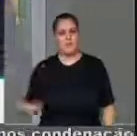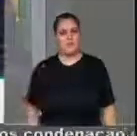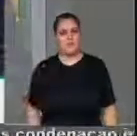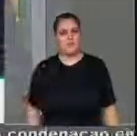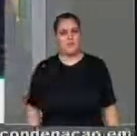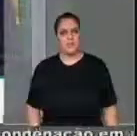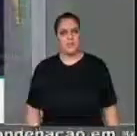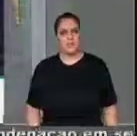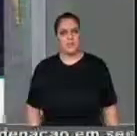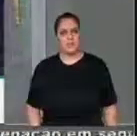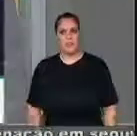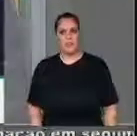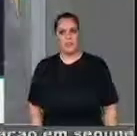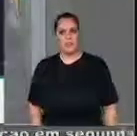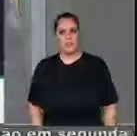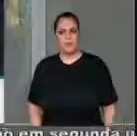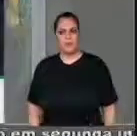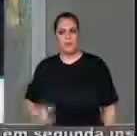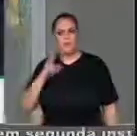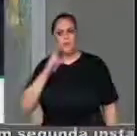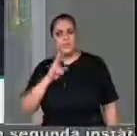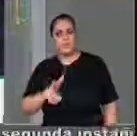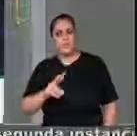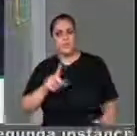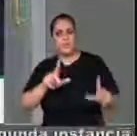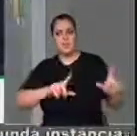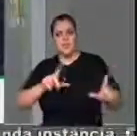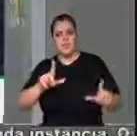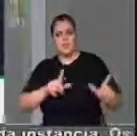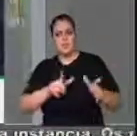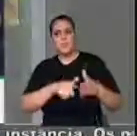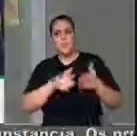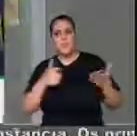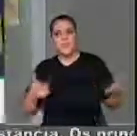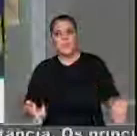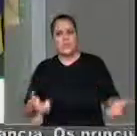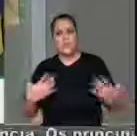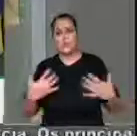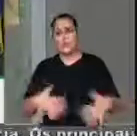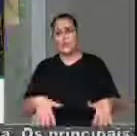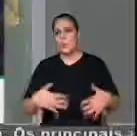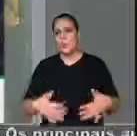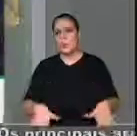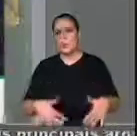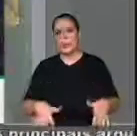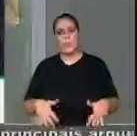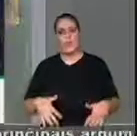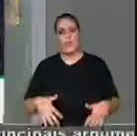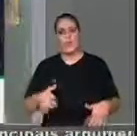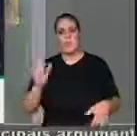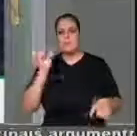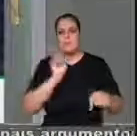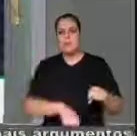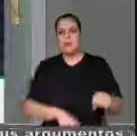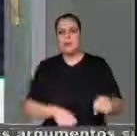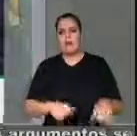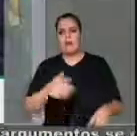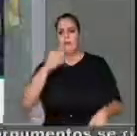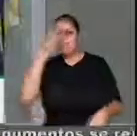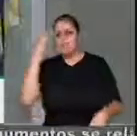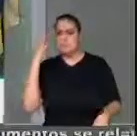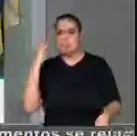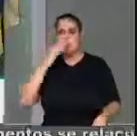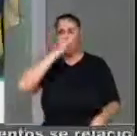você assiste um jornal, um telejornal, é notícias e mais notícias de assassinatos de trabalhadores,